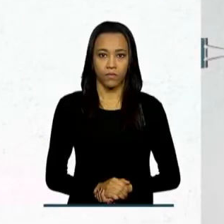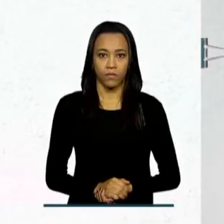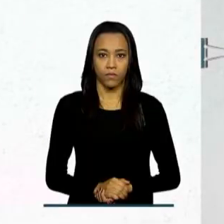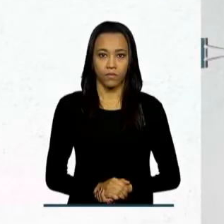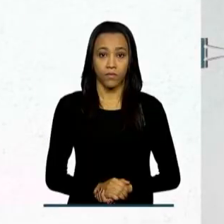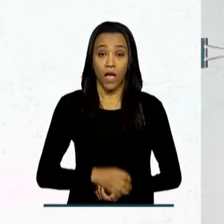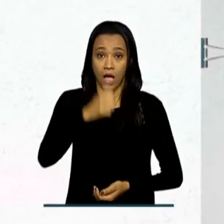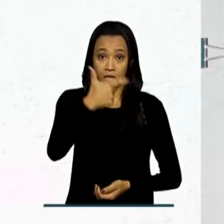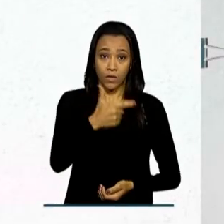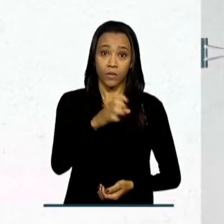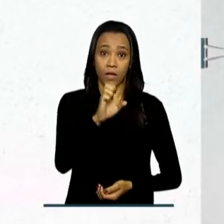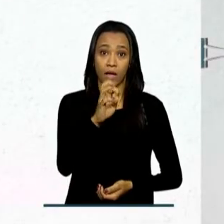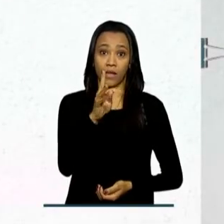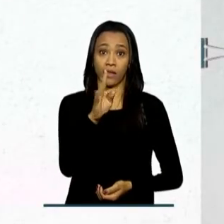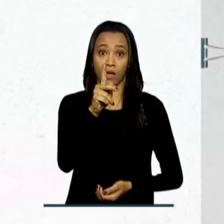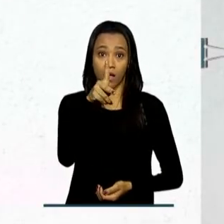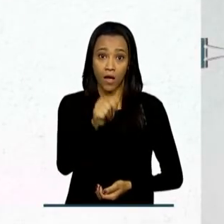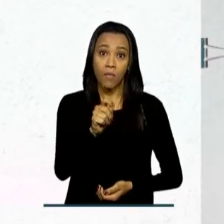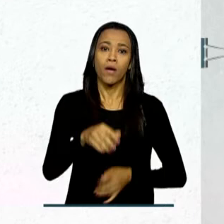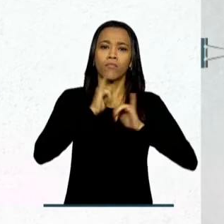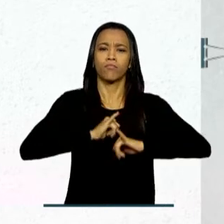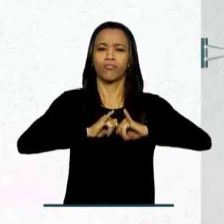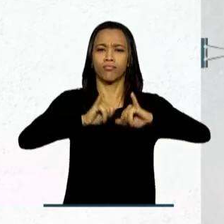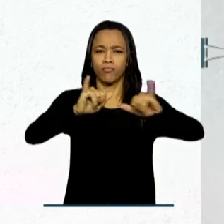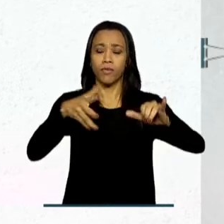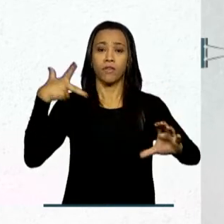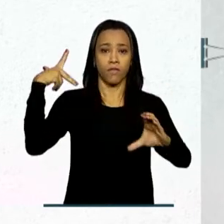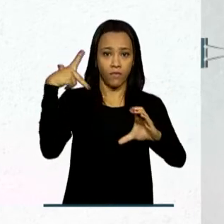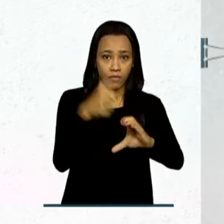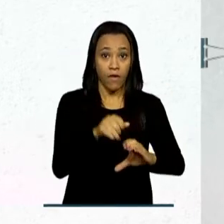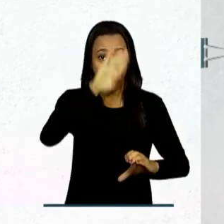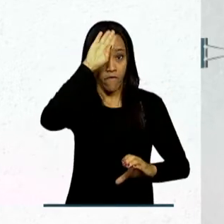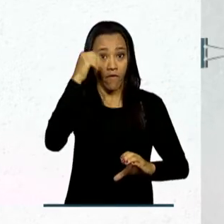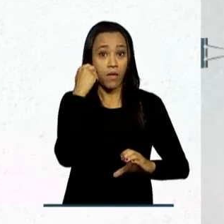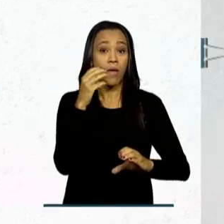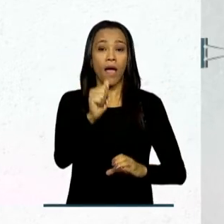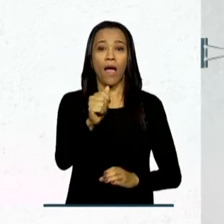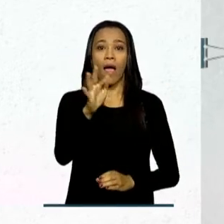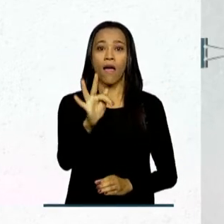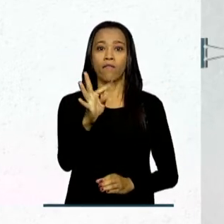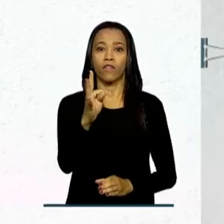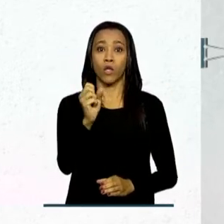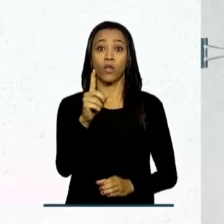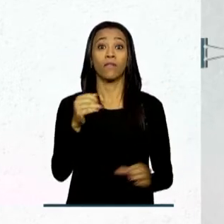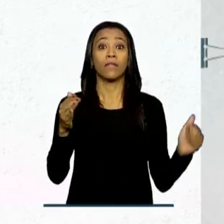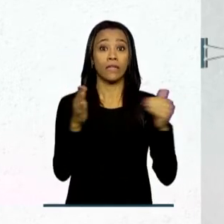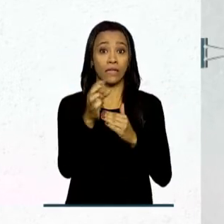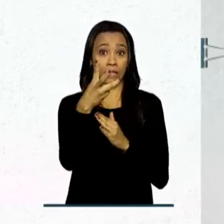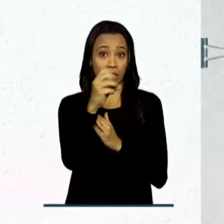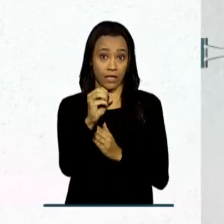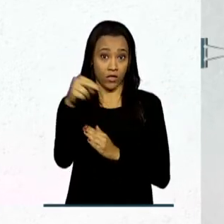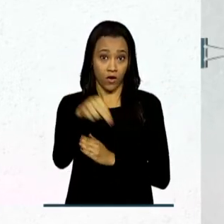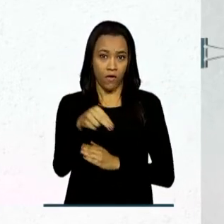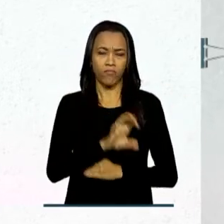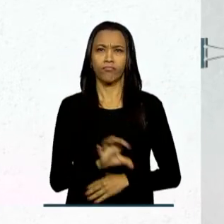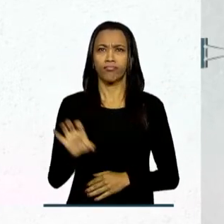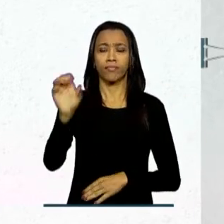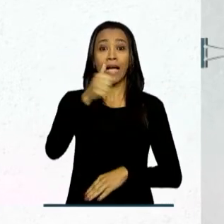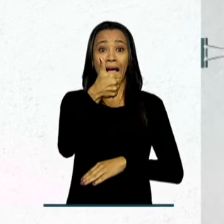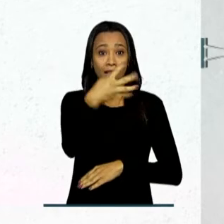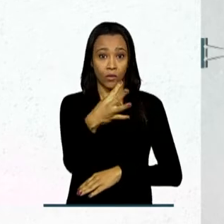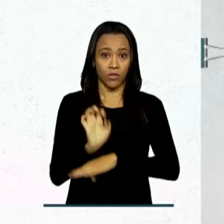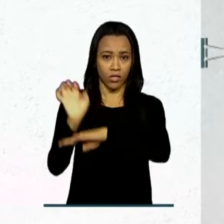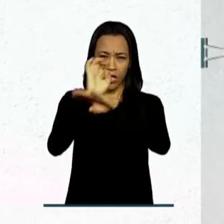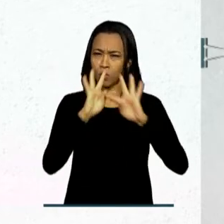A segunda etapa da campanha de vacinação contra a febre aftosa vai até 30 de novembro. Em 14 estados, todo o